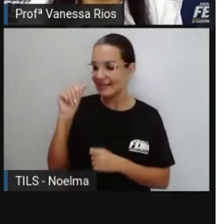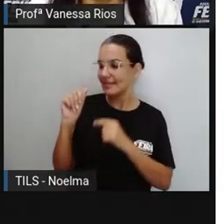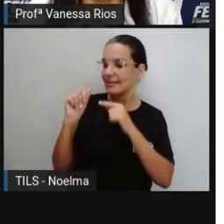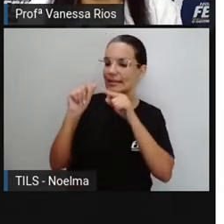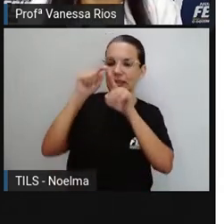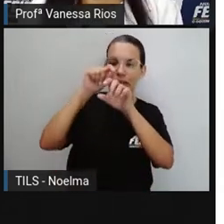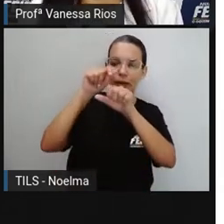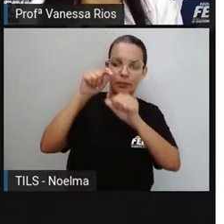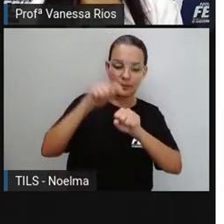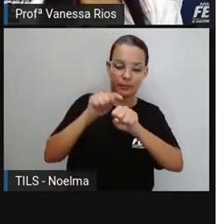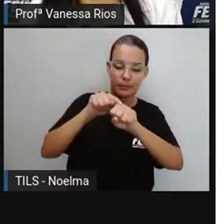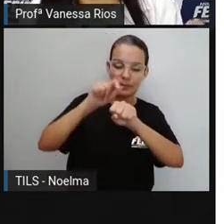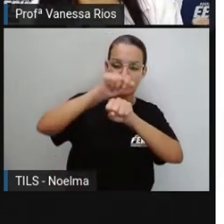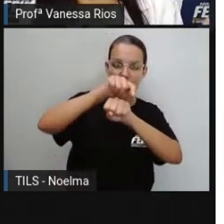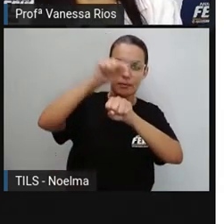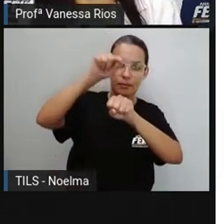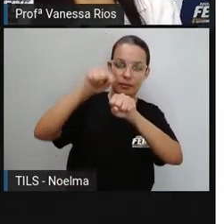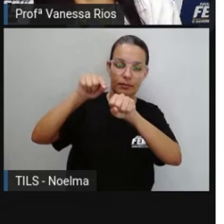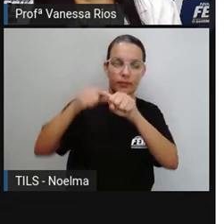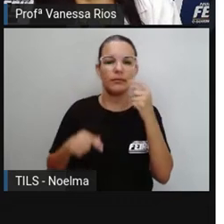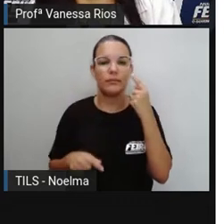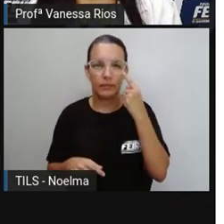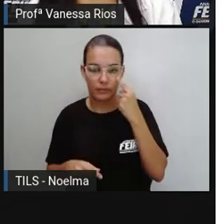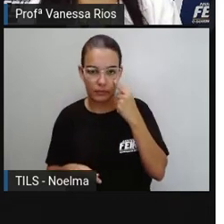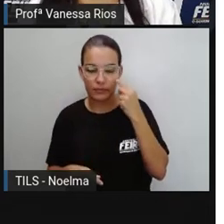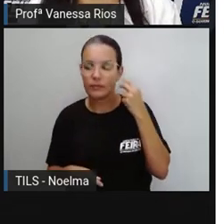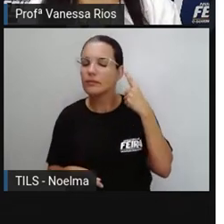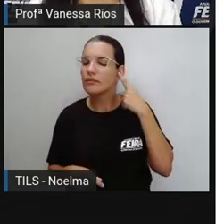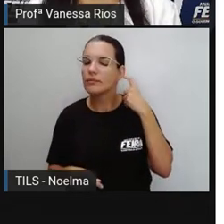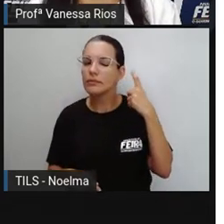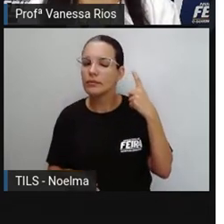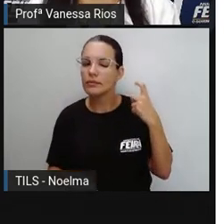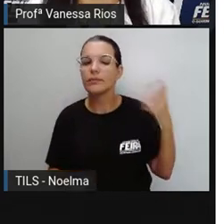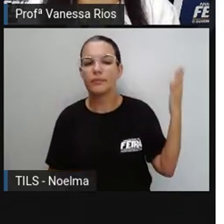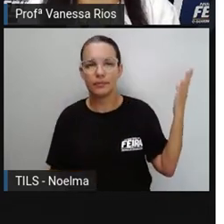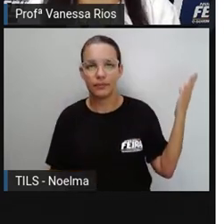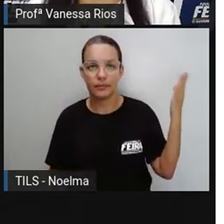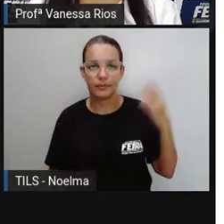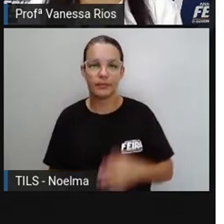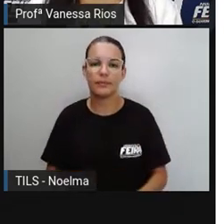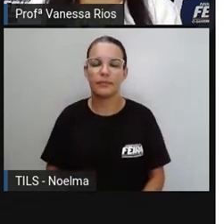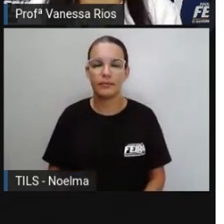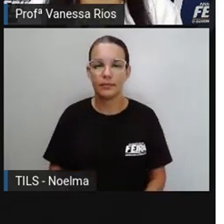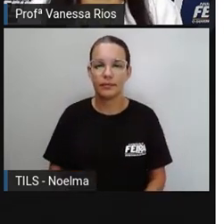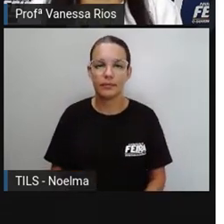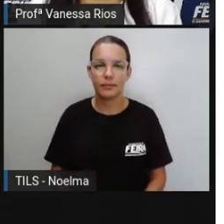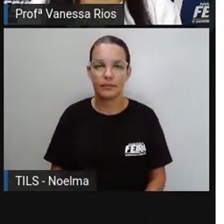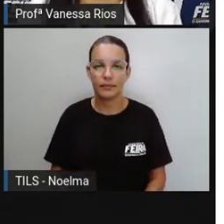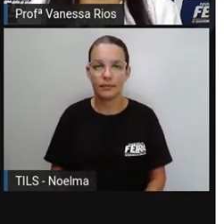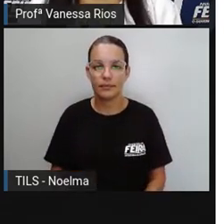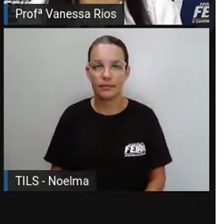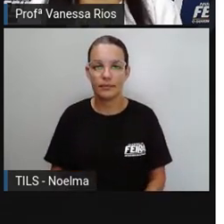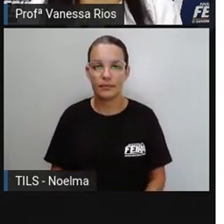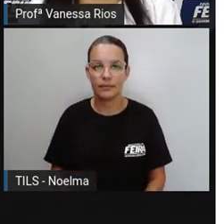do som, não é? Então, aí a palavra lâmpada recebe acento porque é proparoxítona.